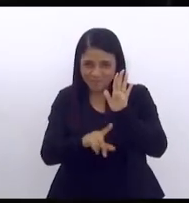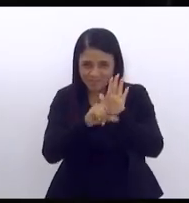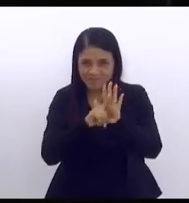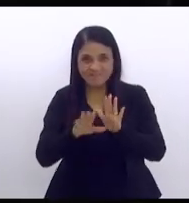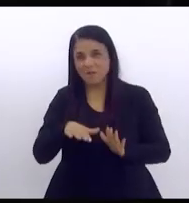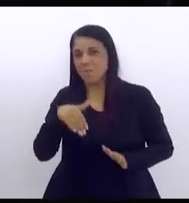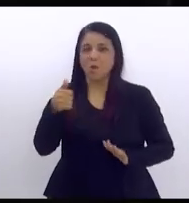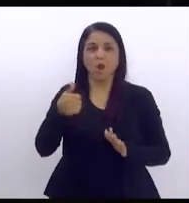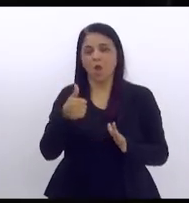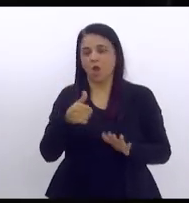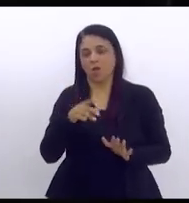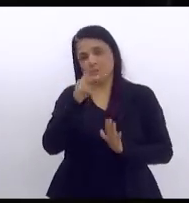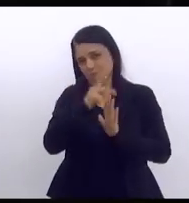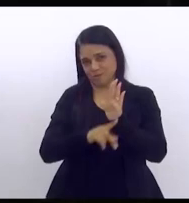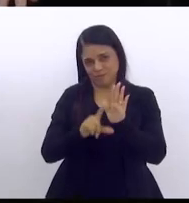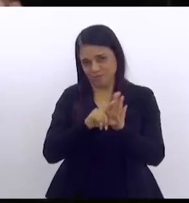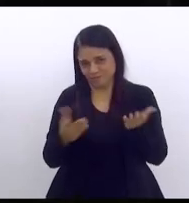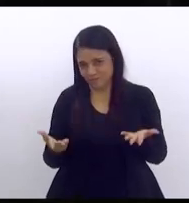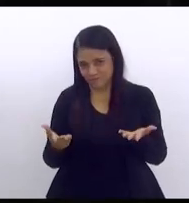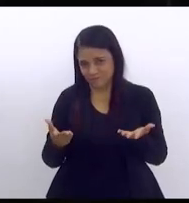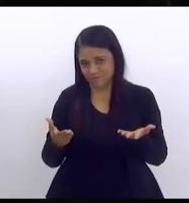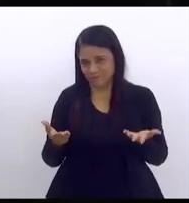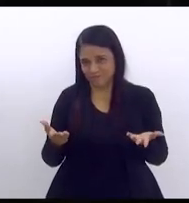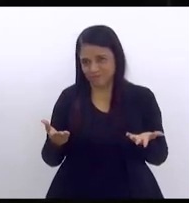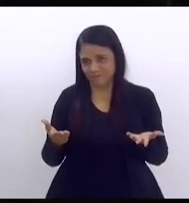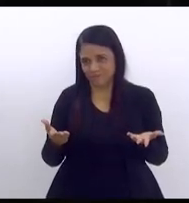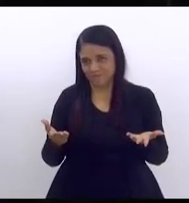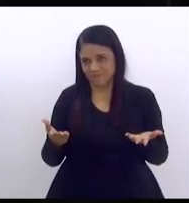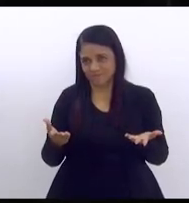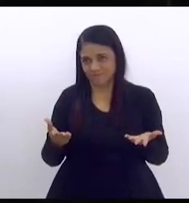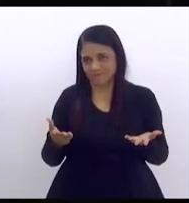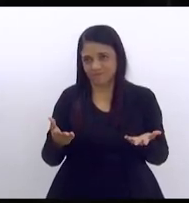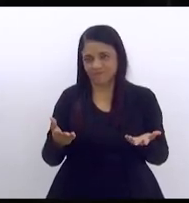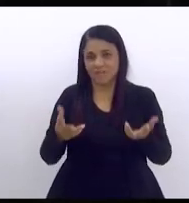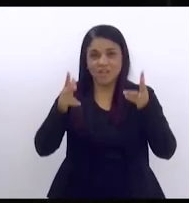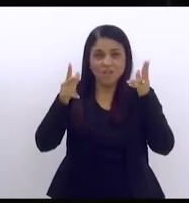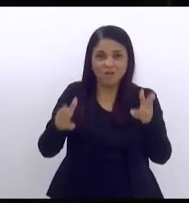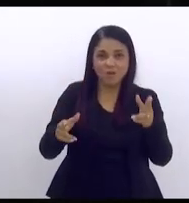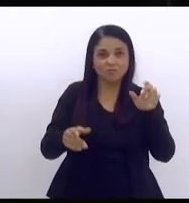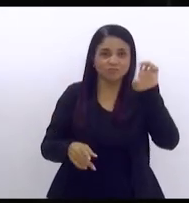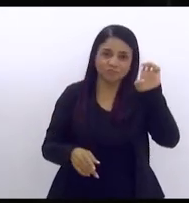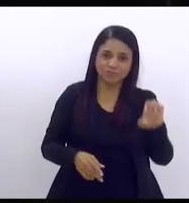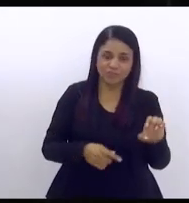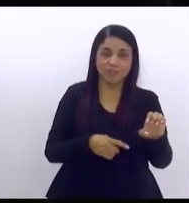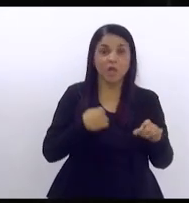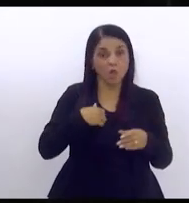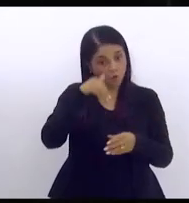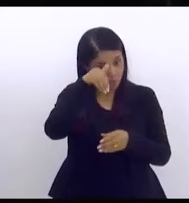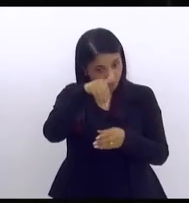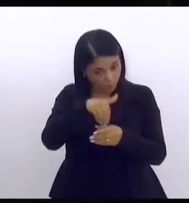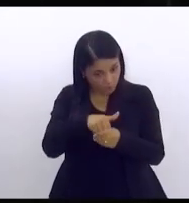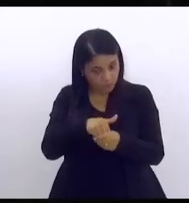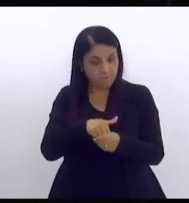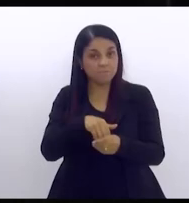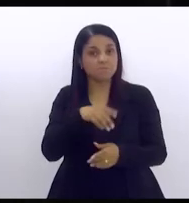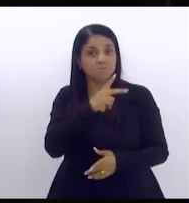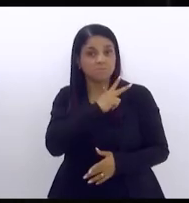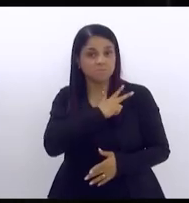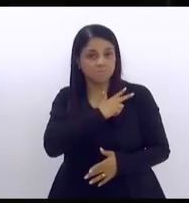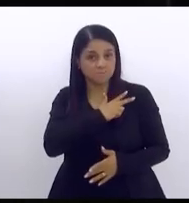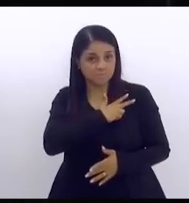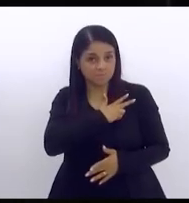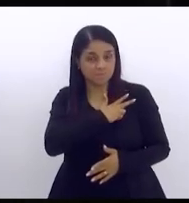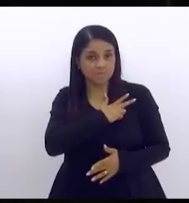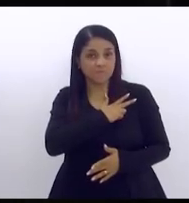dos melhores projetos assim como foi um partido de direita e repetindo eu votei com o presidente Lula caminhei